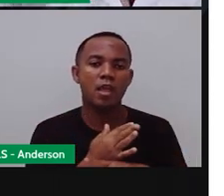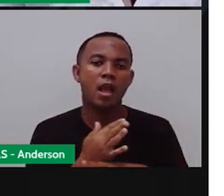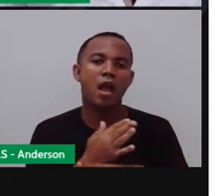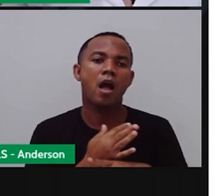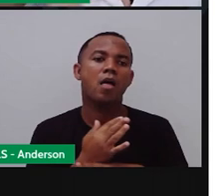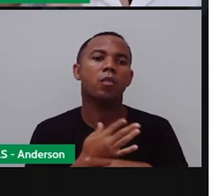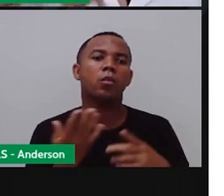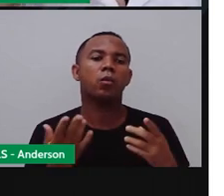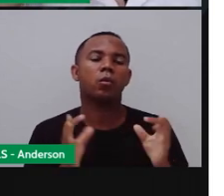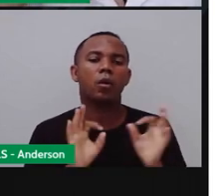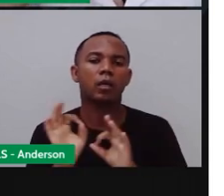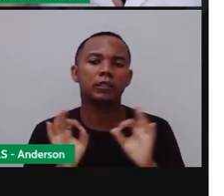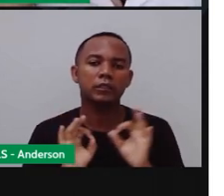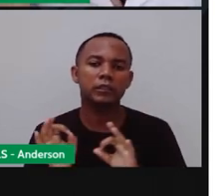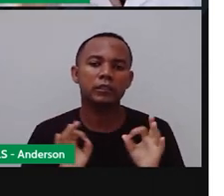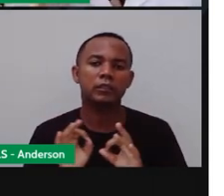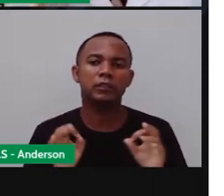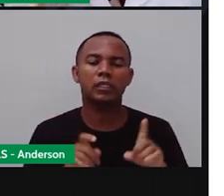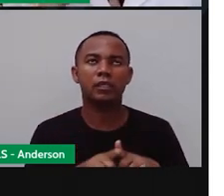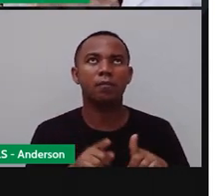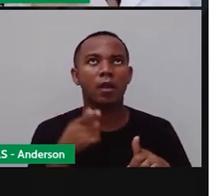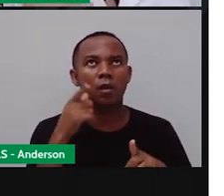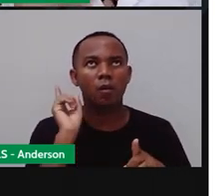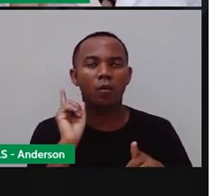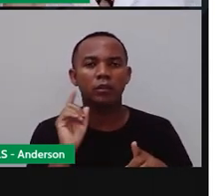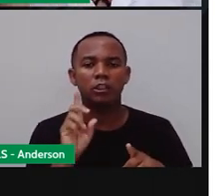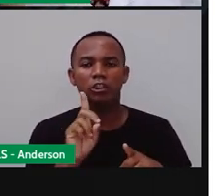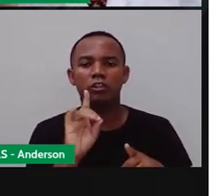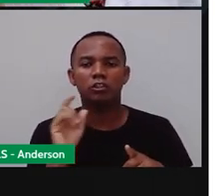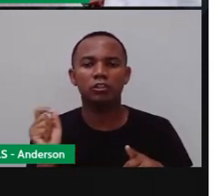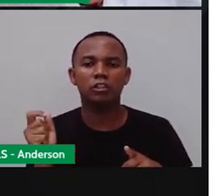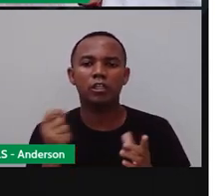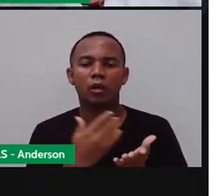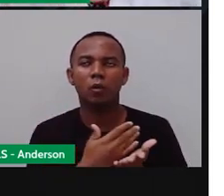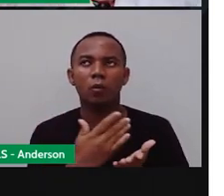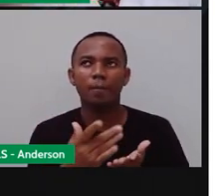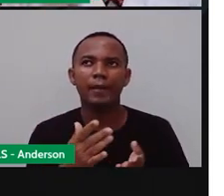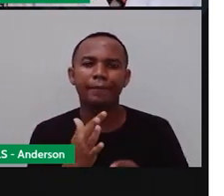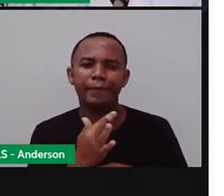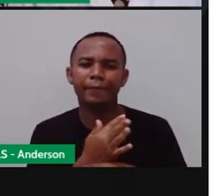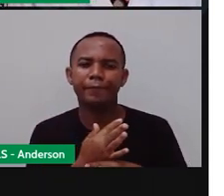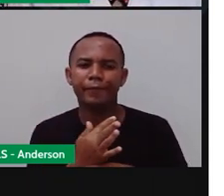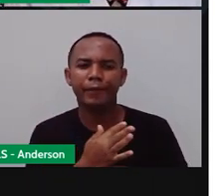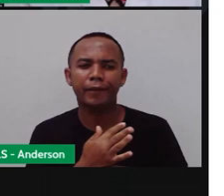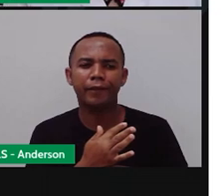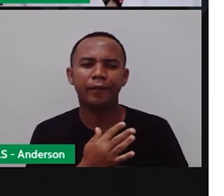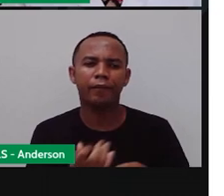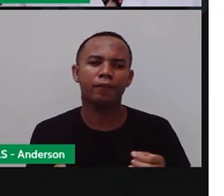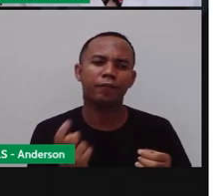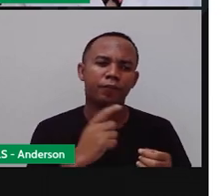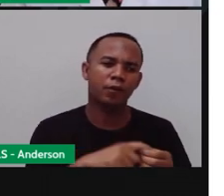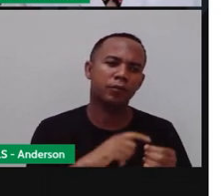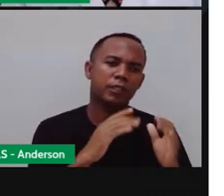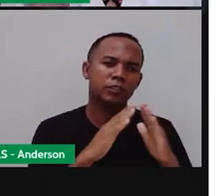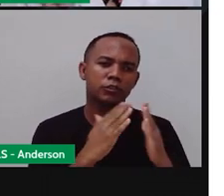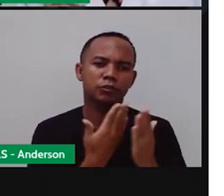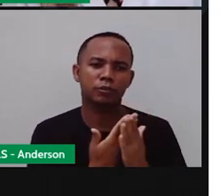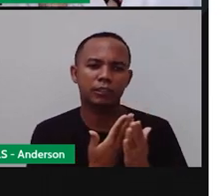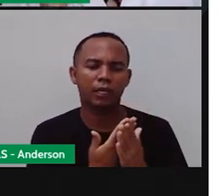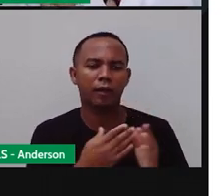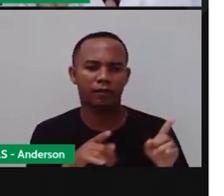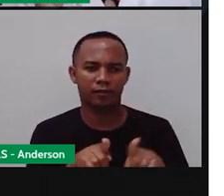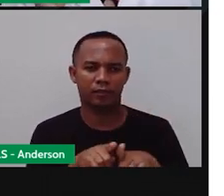Tipo esse que aconteceu ontem, não foi isso? O dia que começa as férias e o retorno às aulas. Ah, e